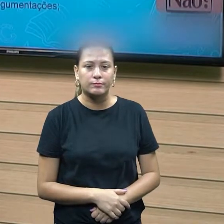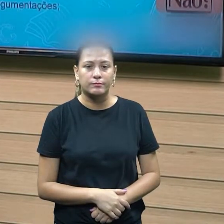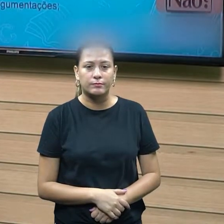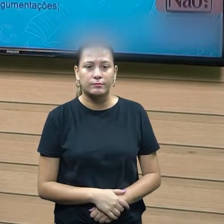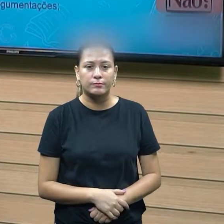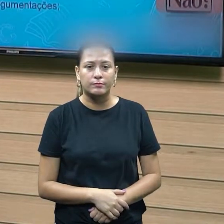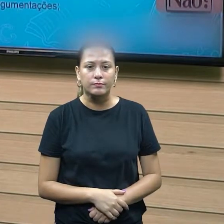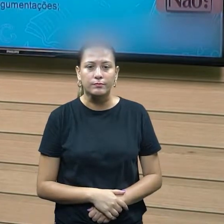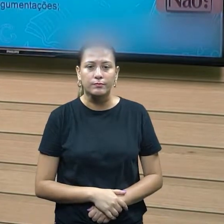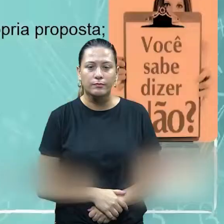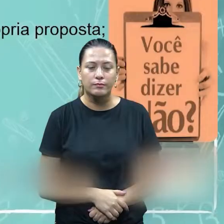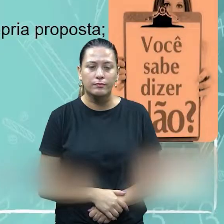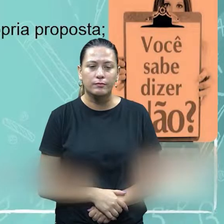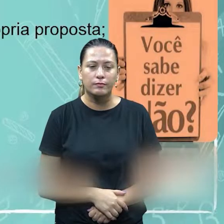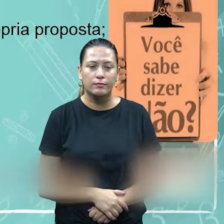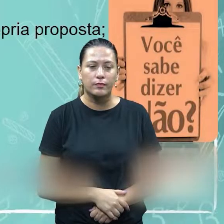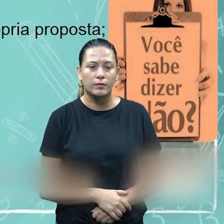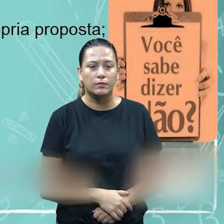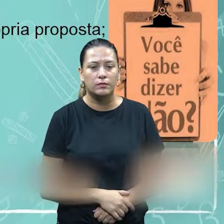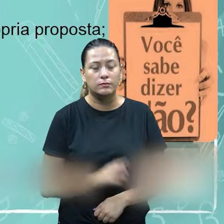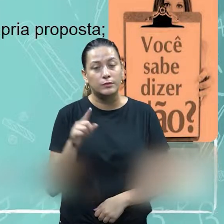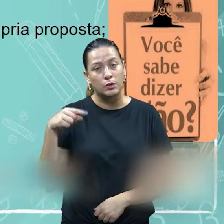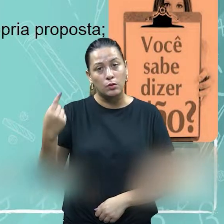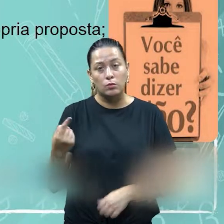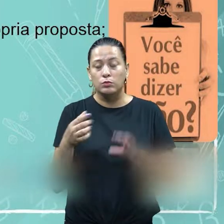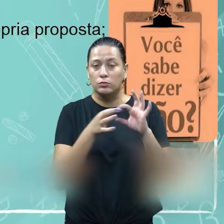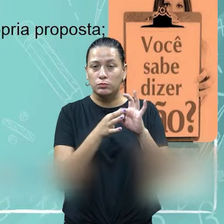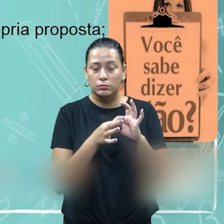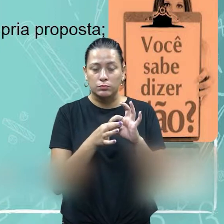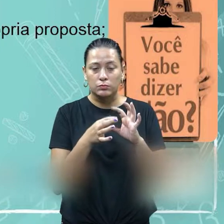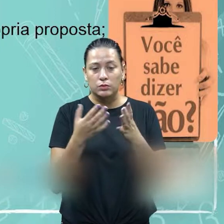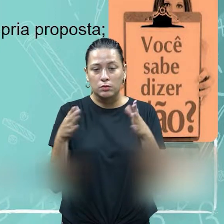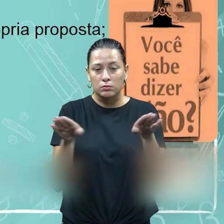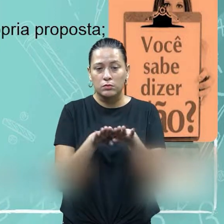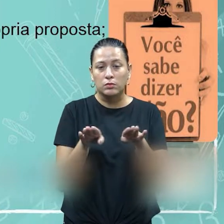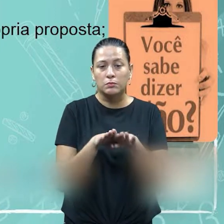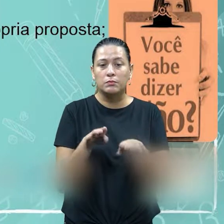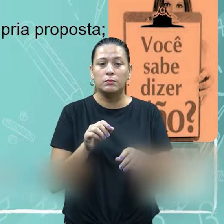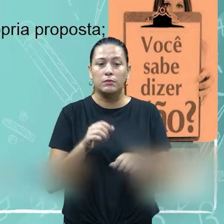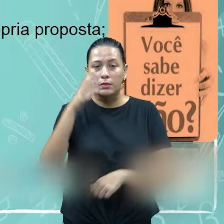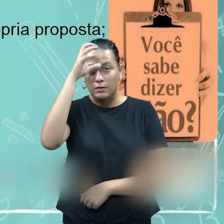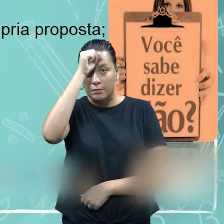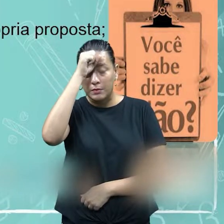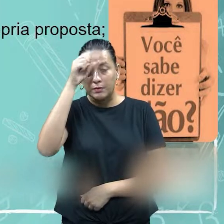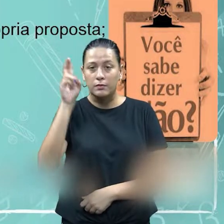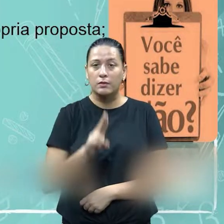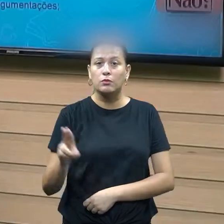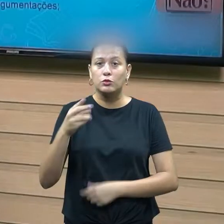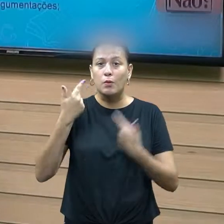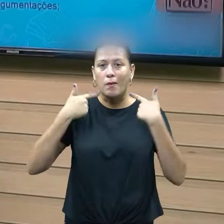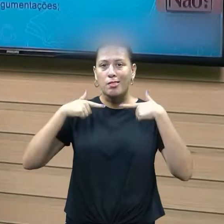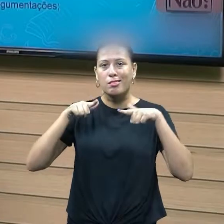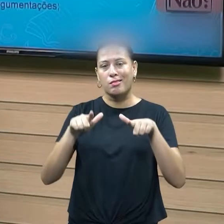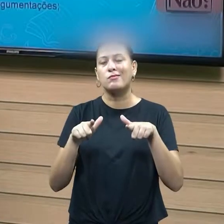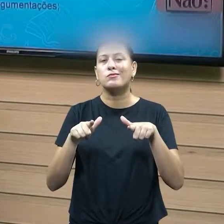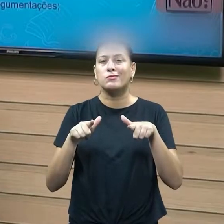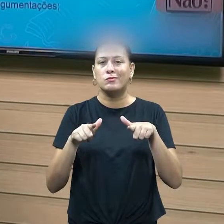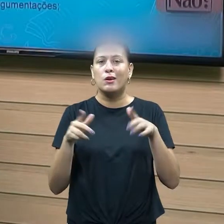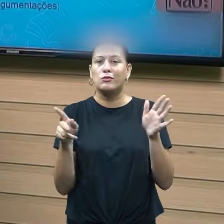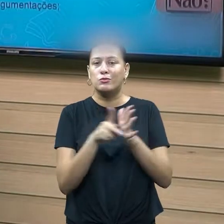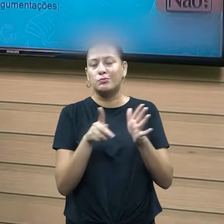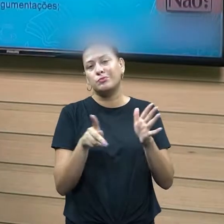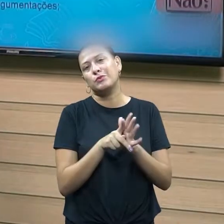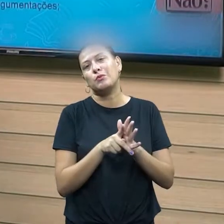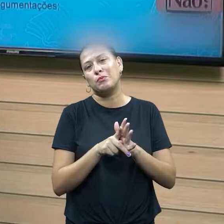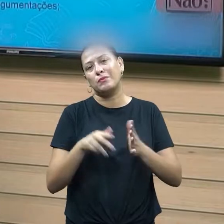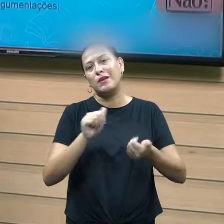aqui nessa situação. outra situação também é aprender a usar linguagem desadequada. seja, quando eu